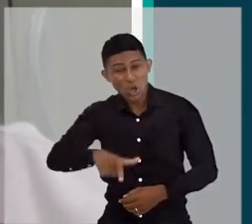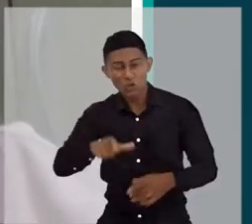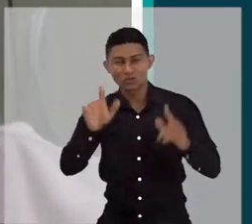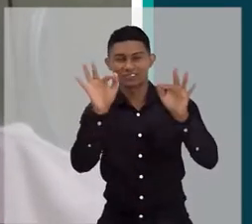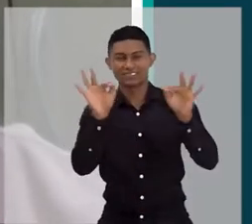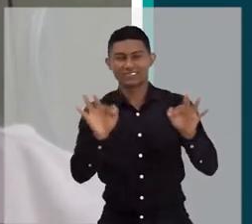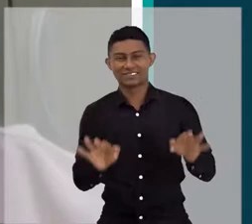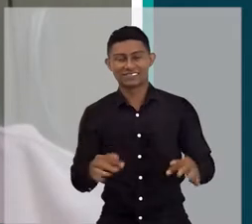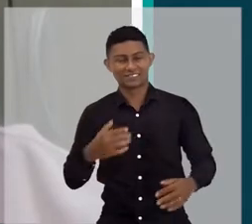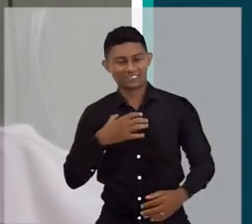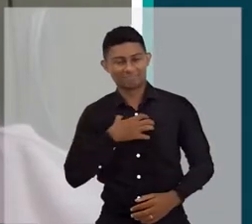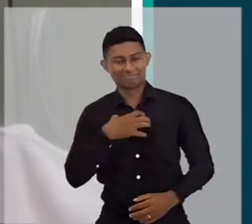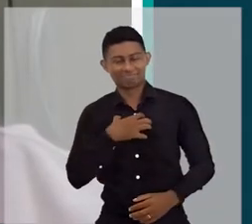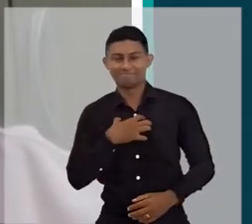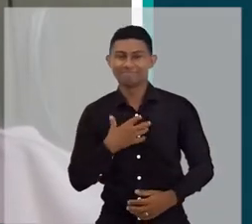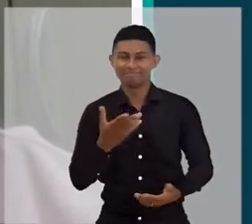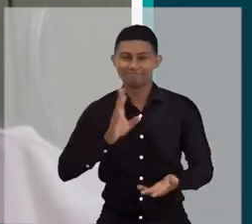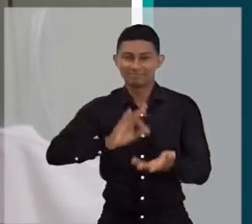novamente, voltando ao programa.